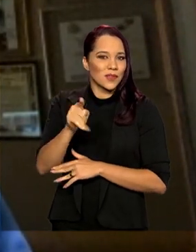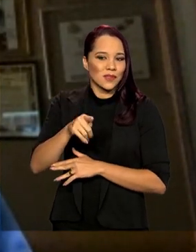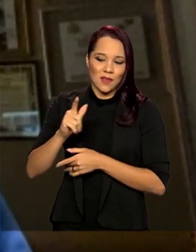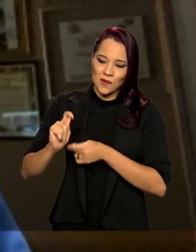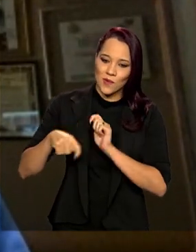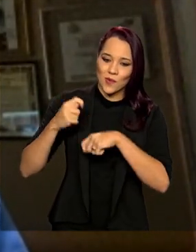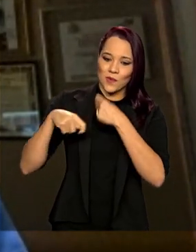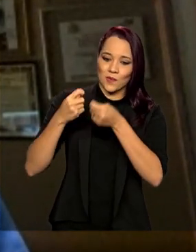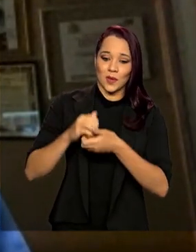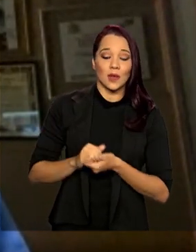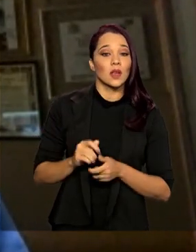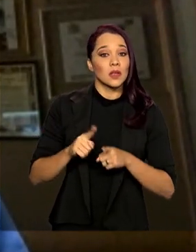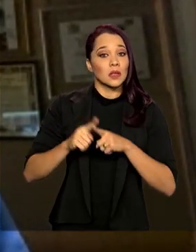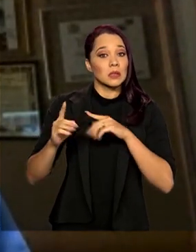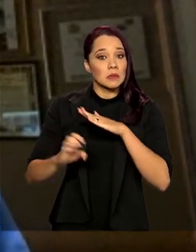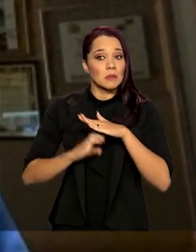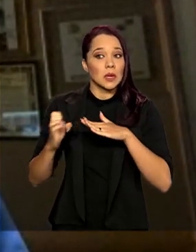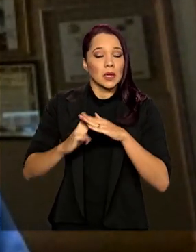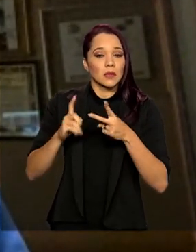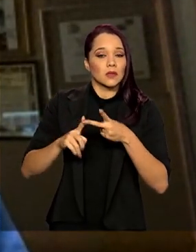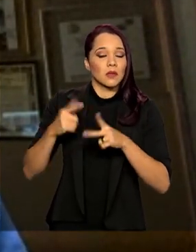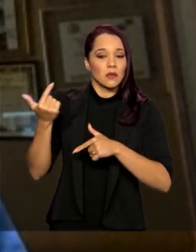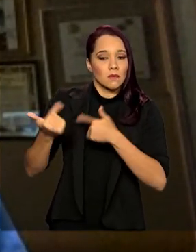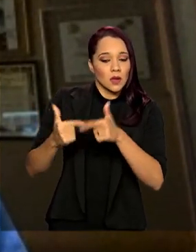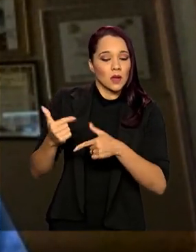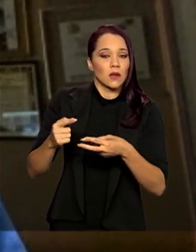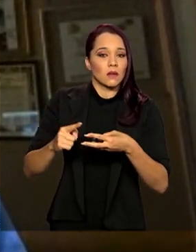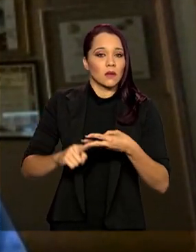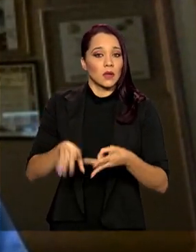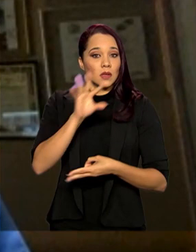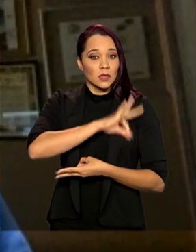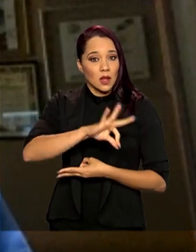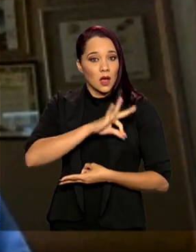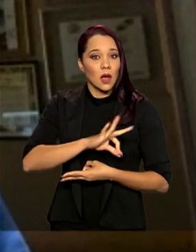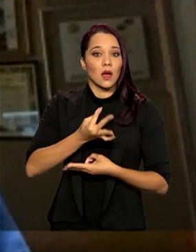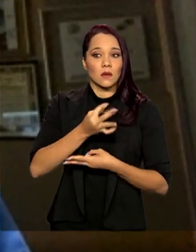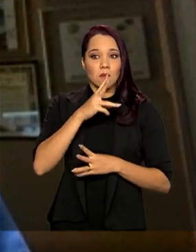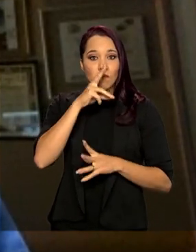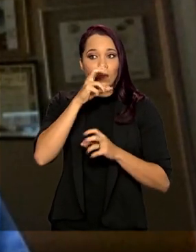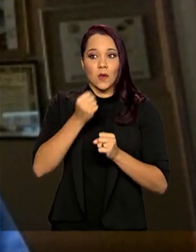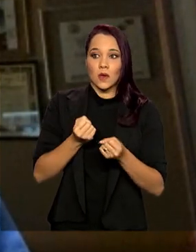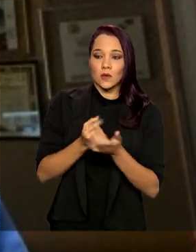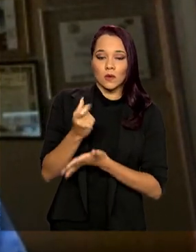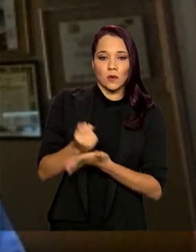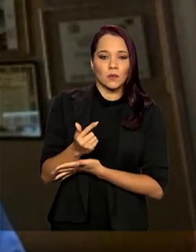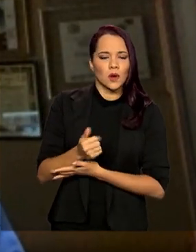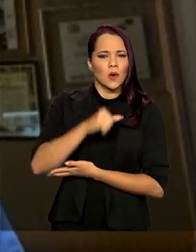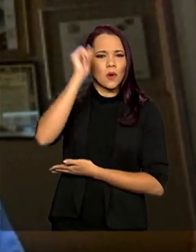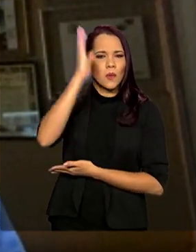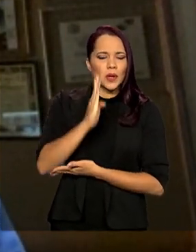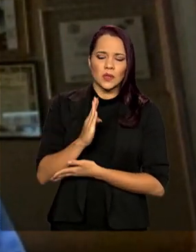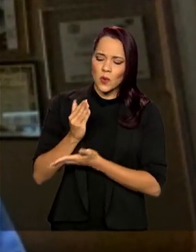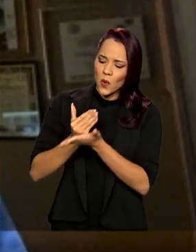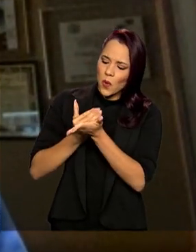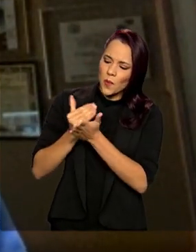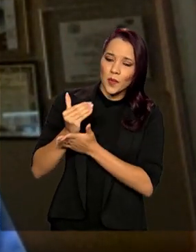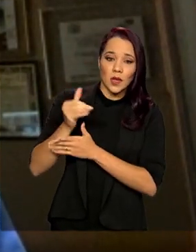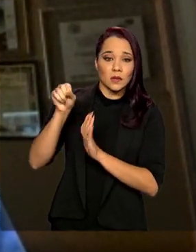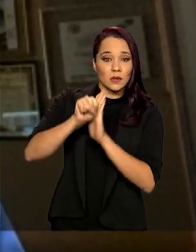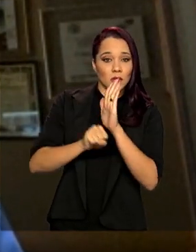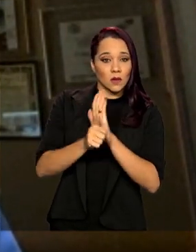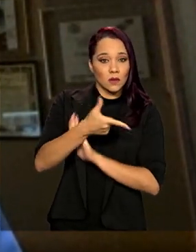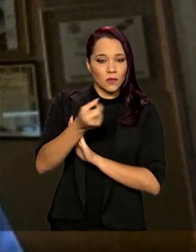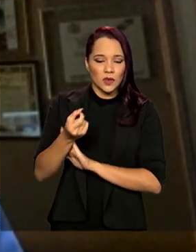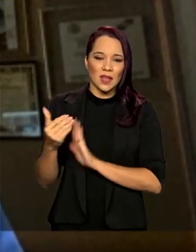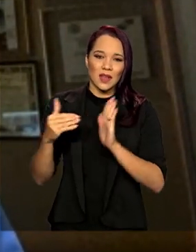economia, nas empresas, nos empregos, no salário e no poder aquisitivo. O Brasil, durante o começo do século XX